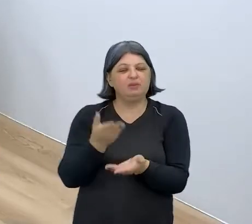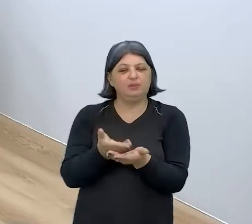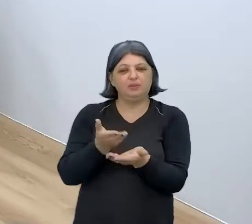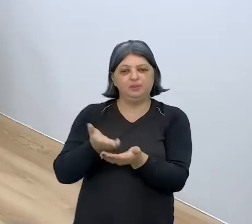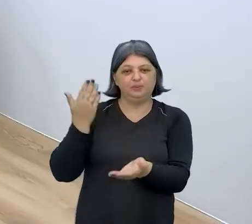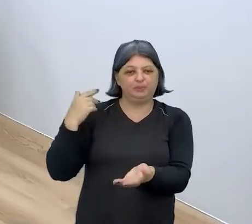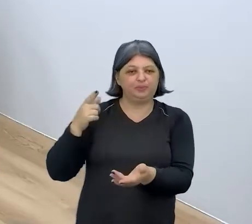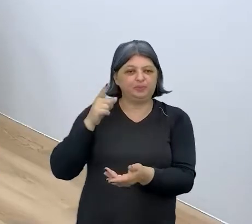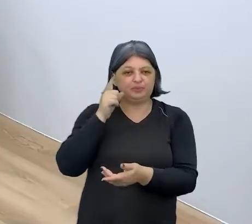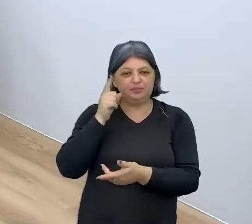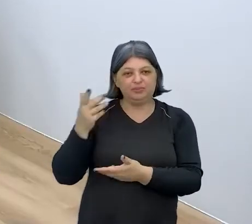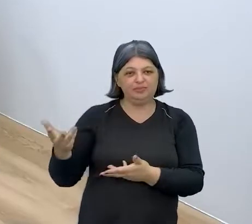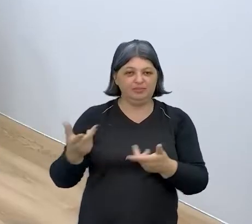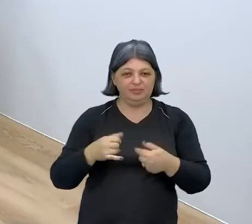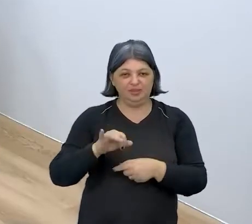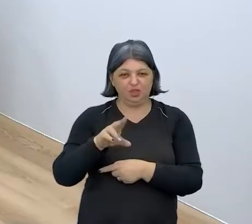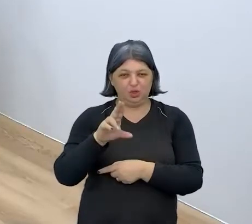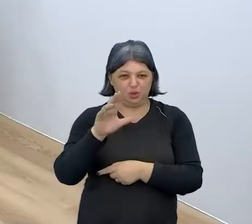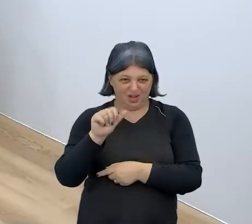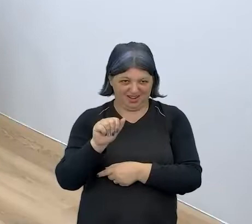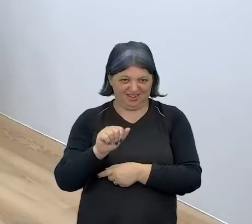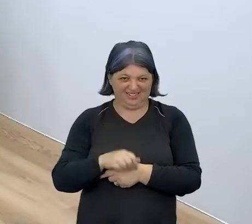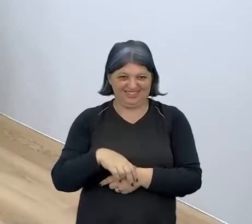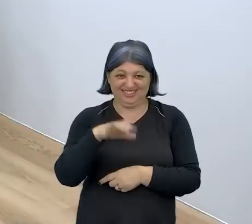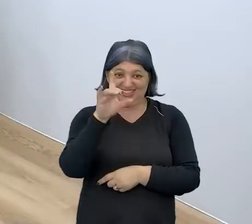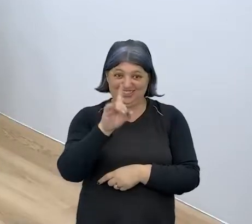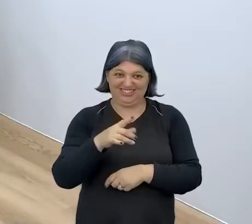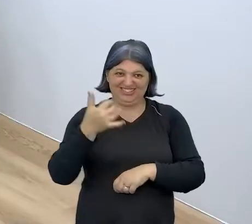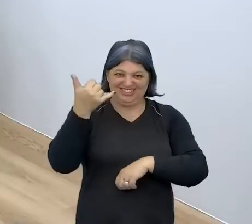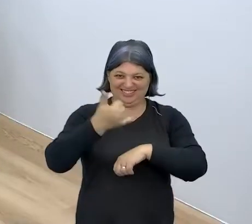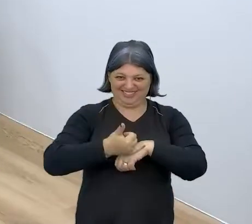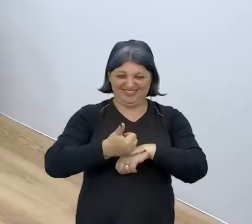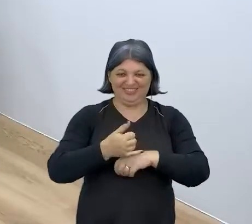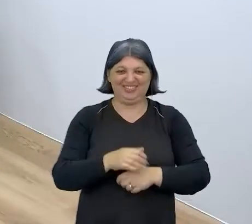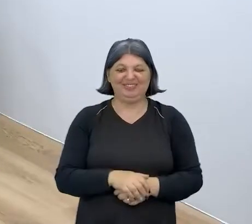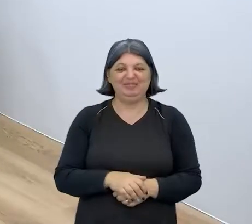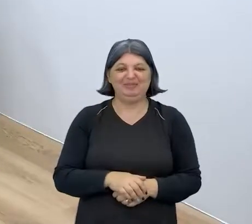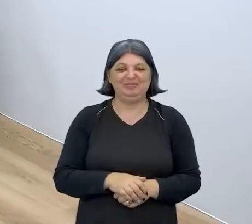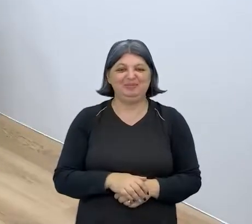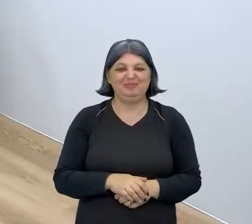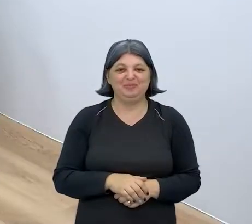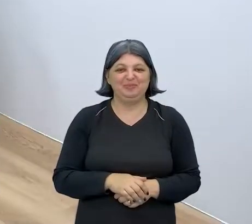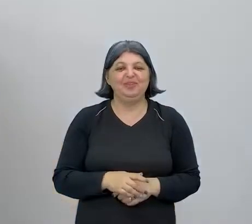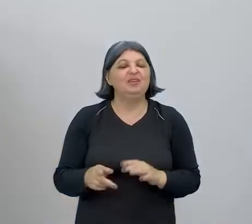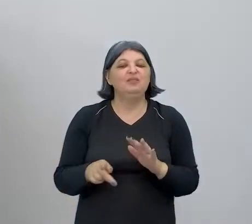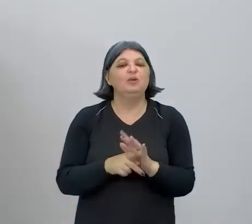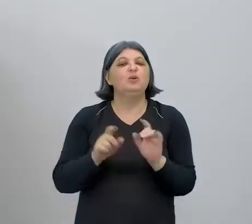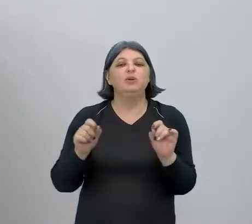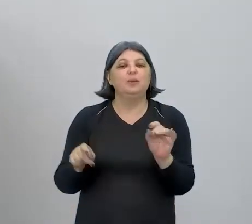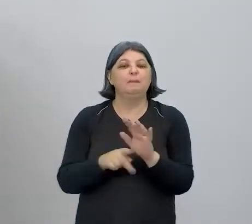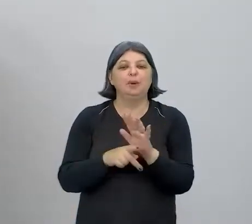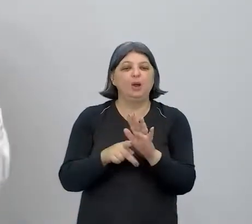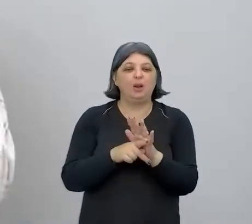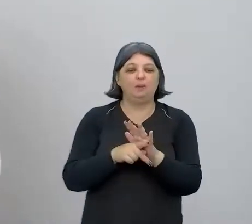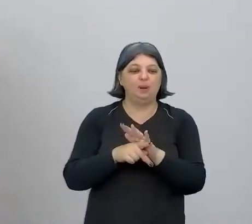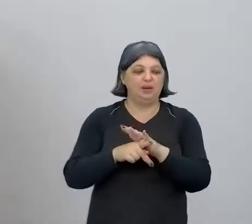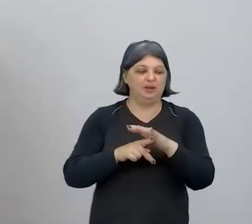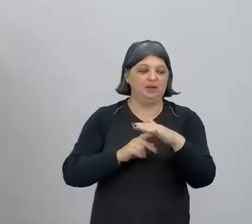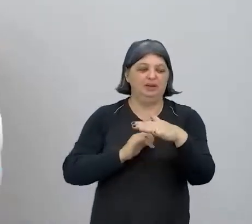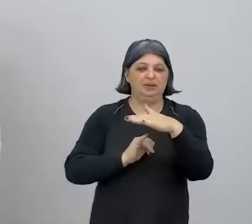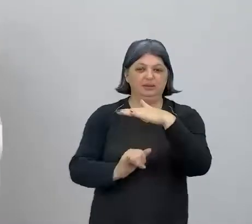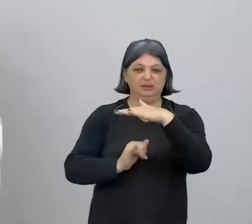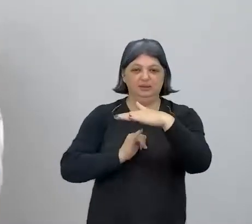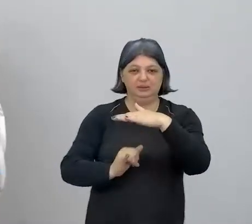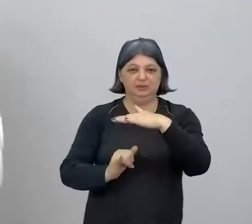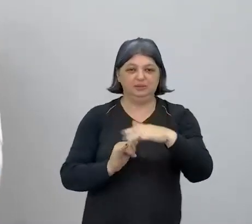aqui uma convidada, que foi a Júlia, nossa diretora, nossa chefa. Linda! Estava aqui e a gente falou sobre startup, né? A gente falou sobre startup,